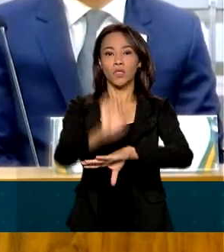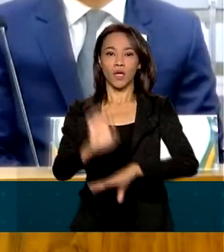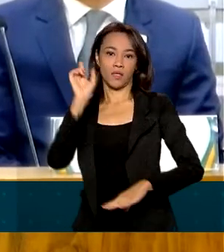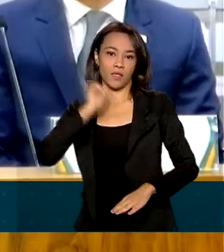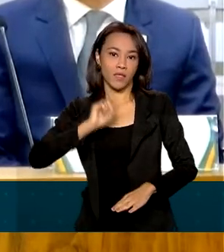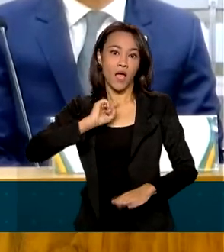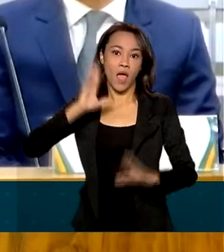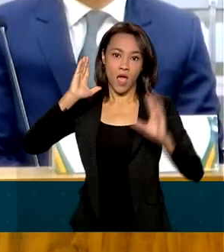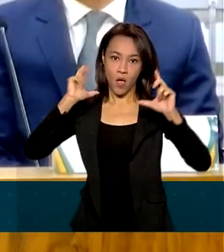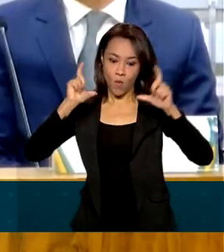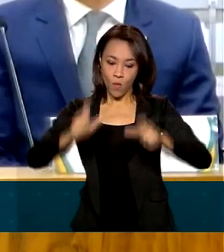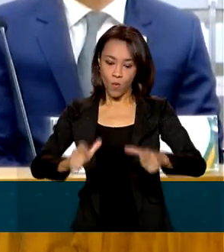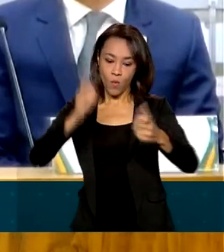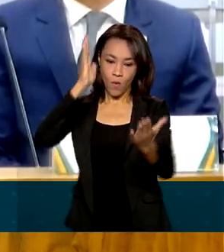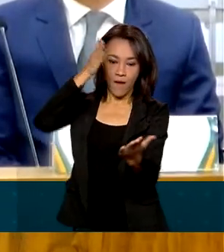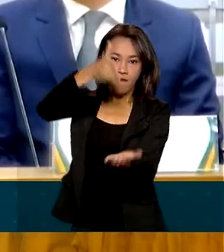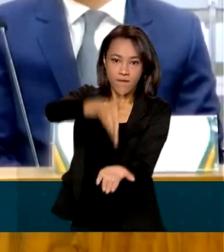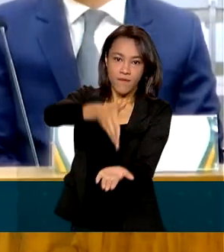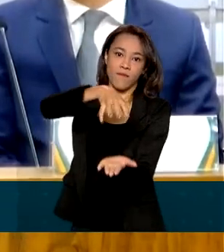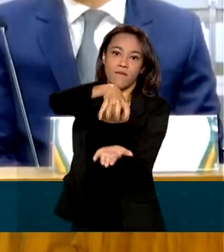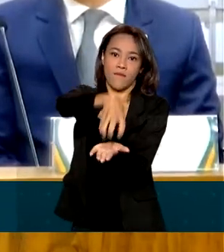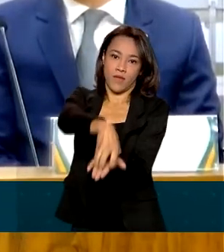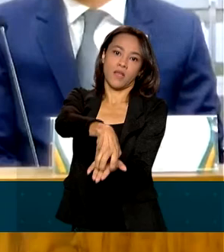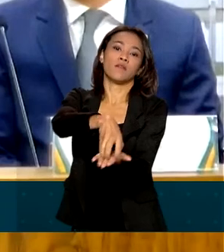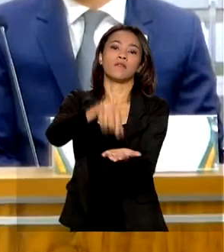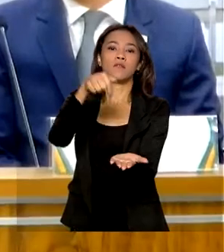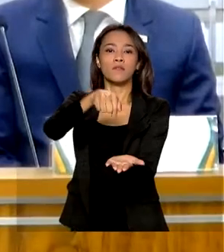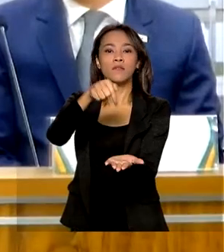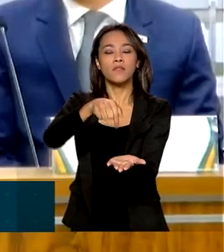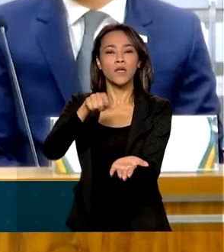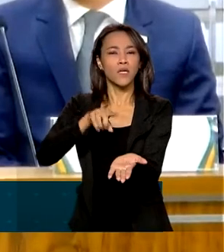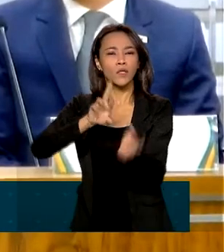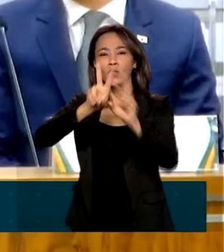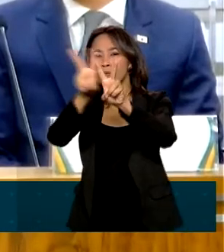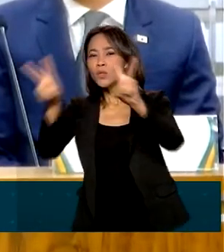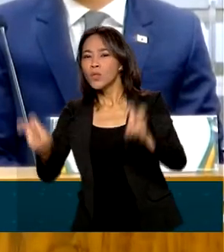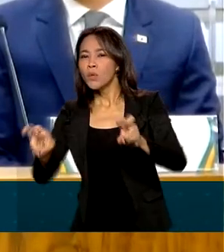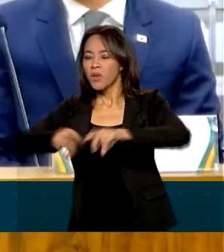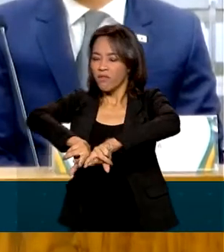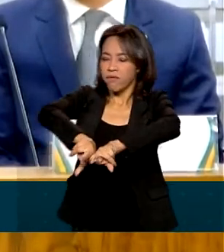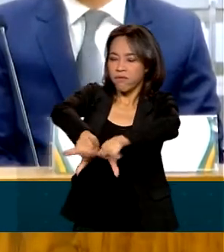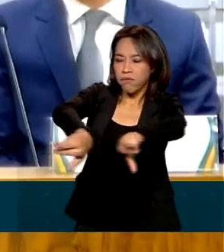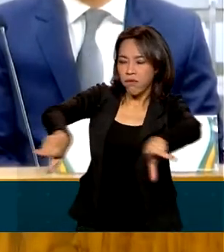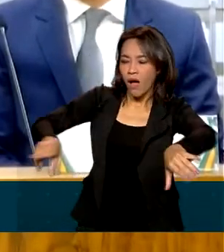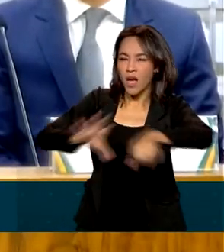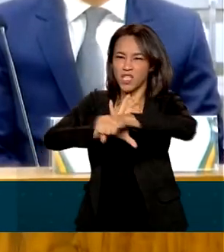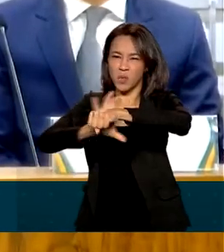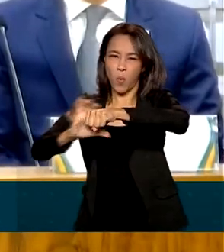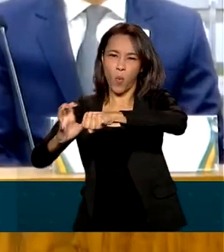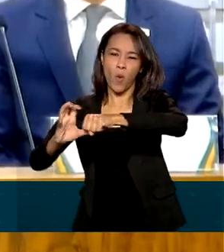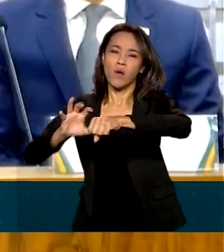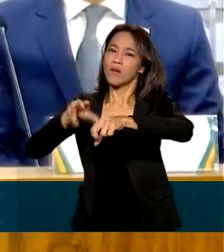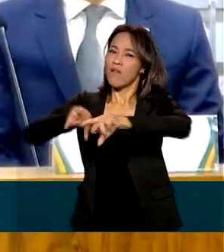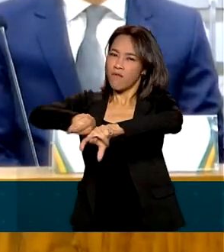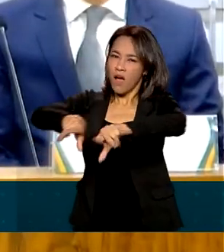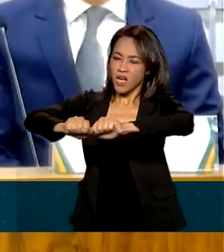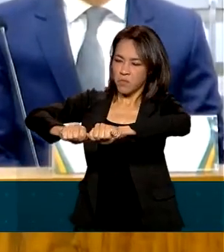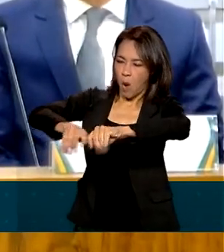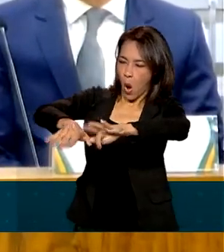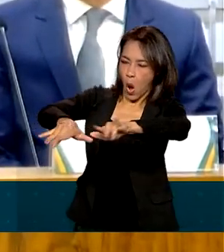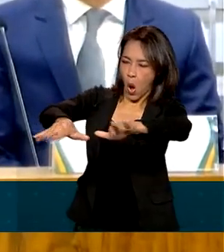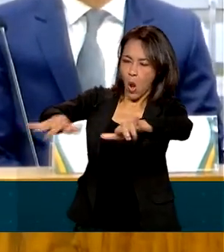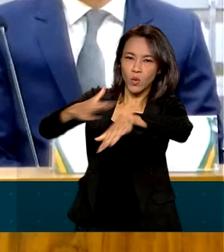ponto de inflexão na história do país, no combate a pandemias e na transformação do Brasil